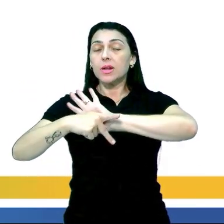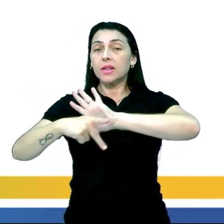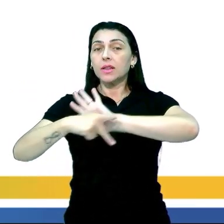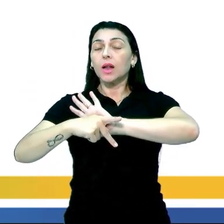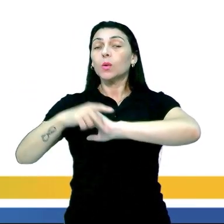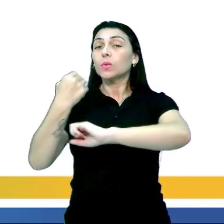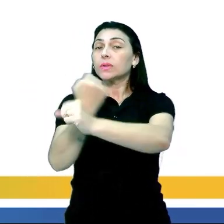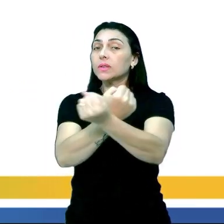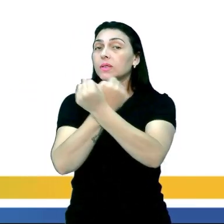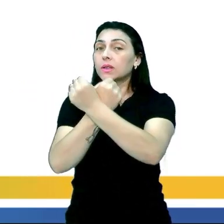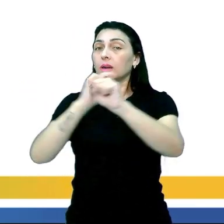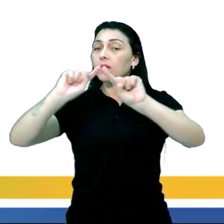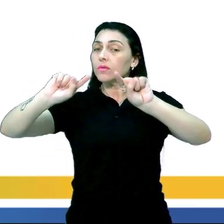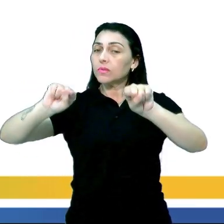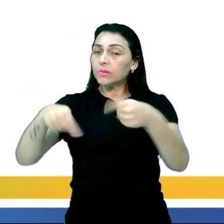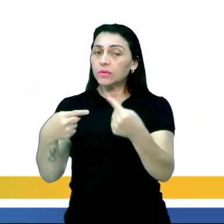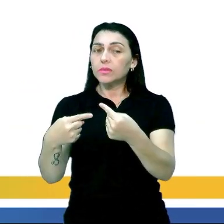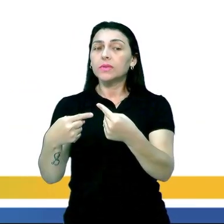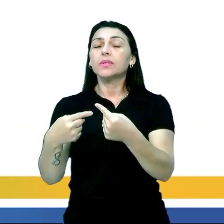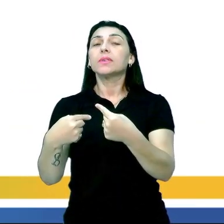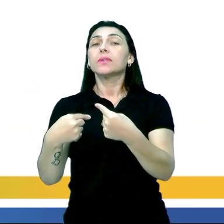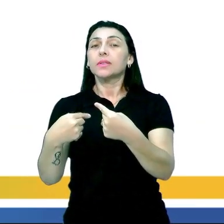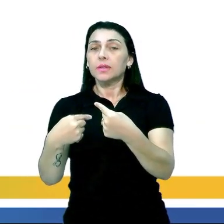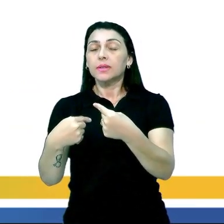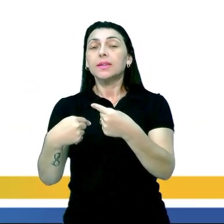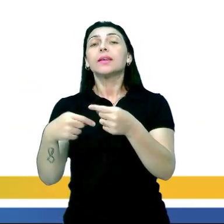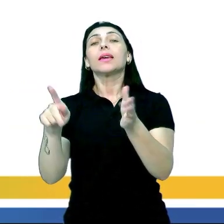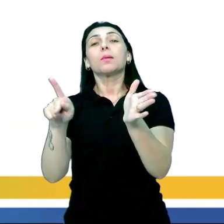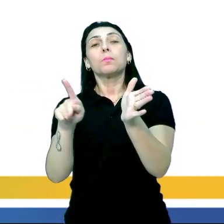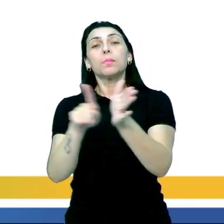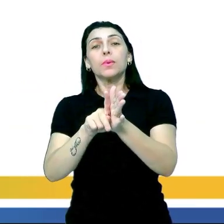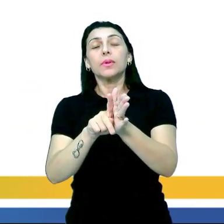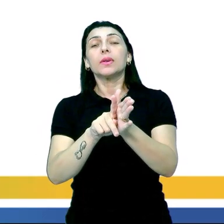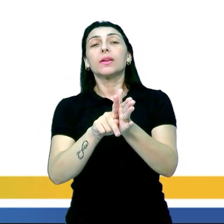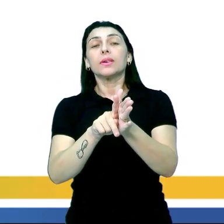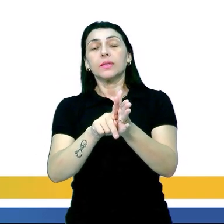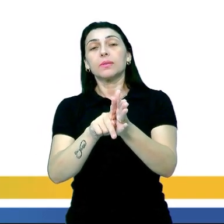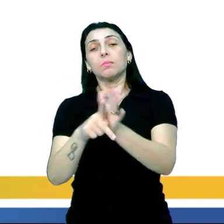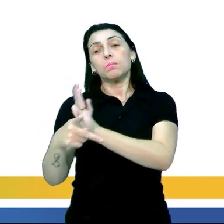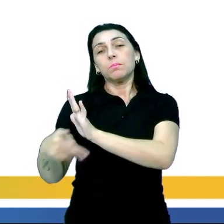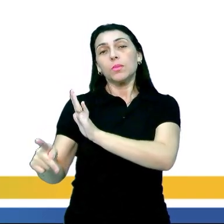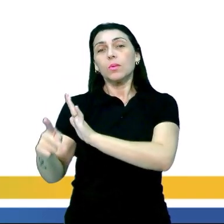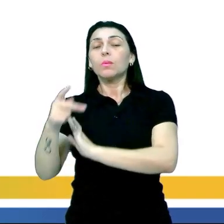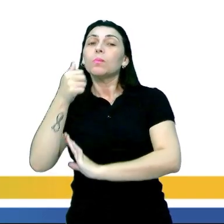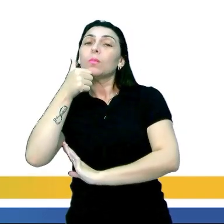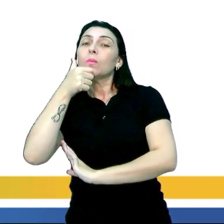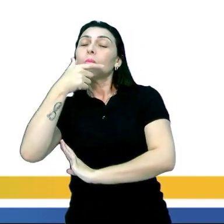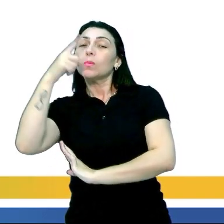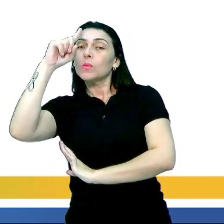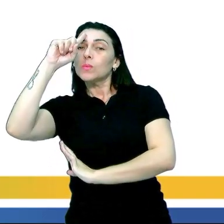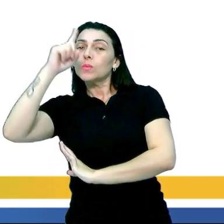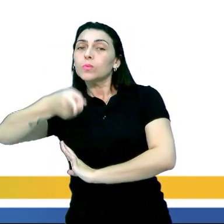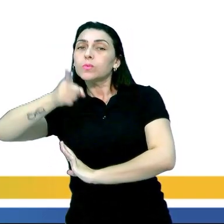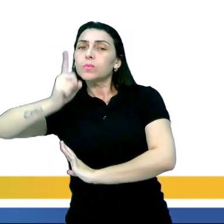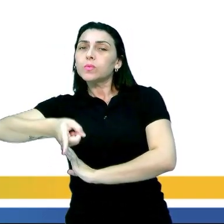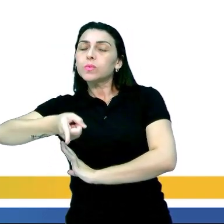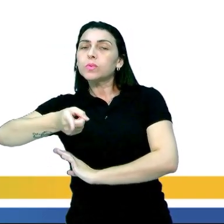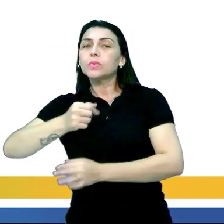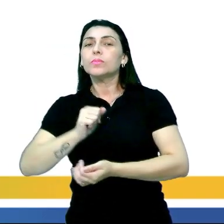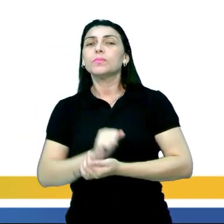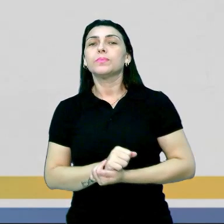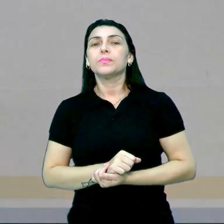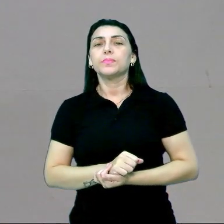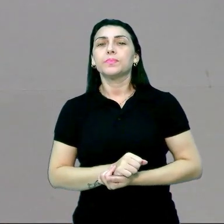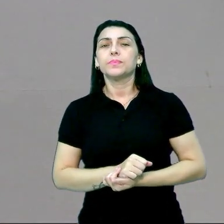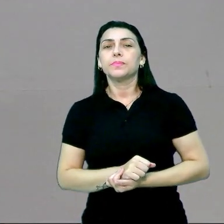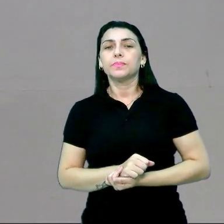proprietários, entre parênteses, e escravizados, também entre parênteses, a palavra